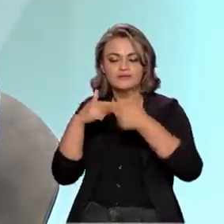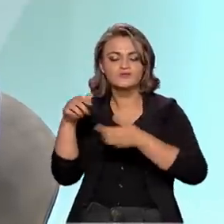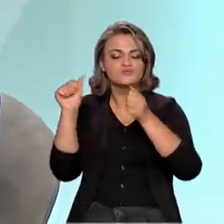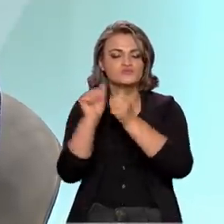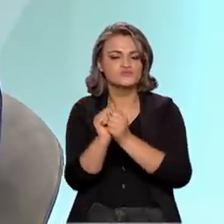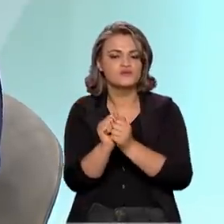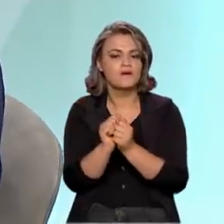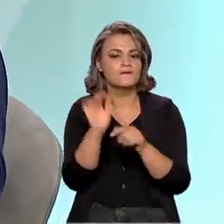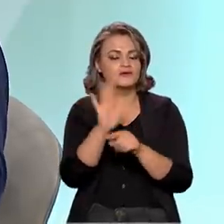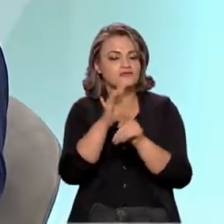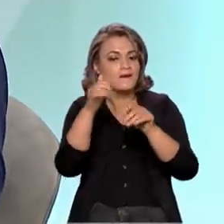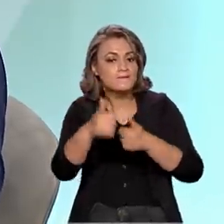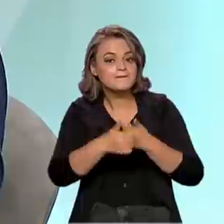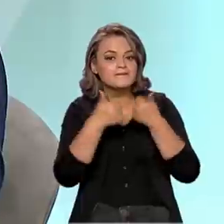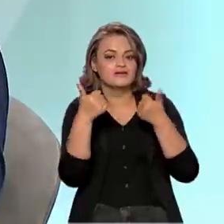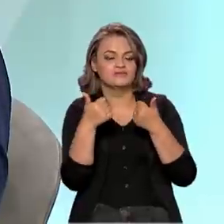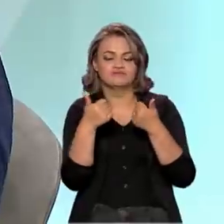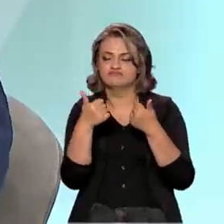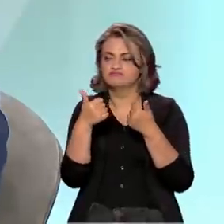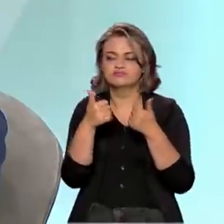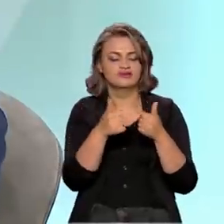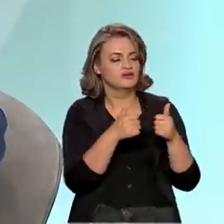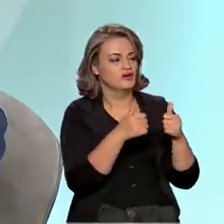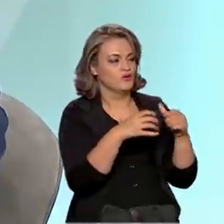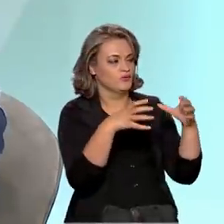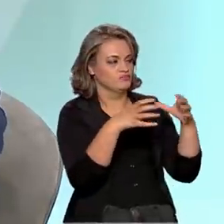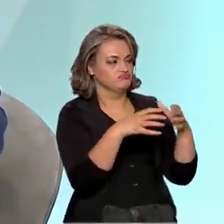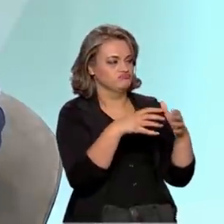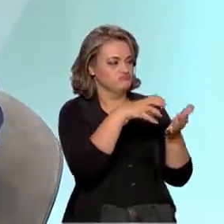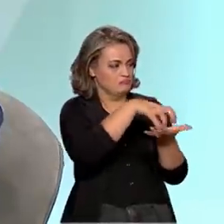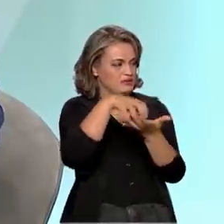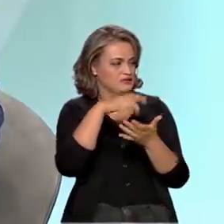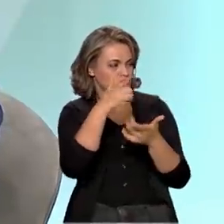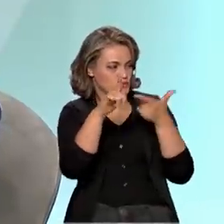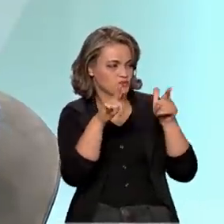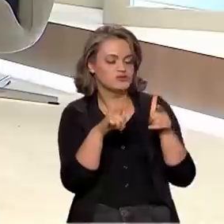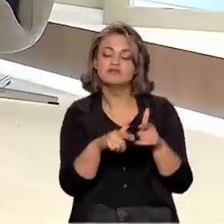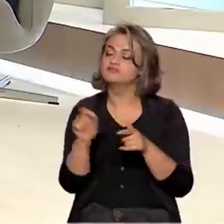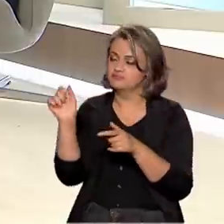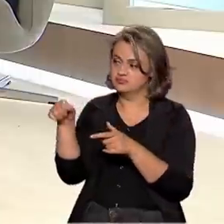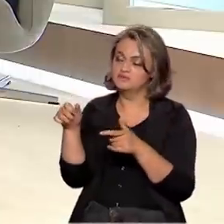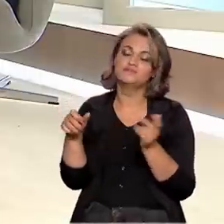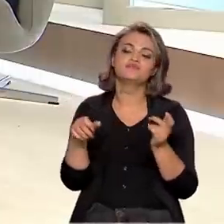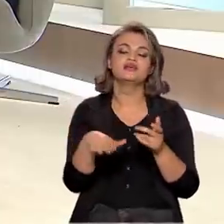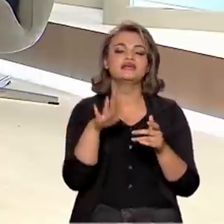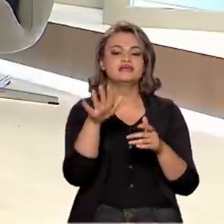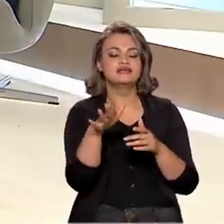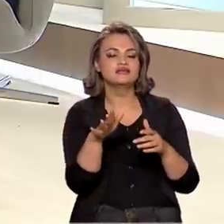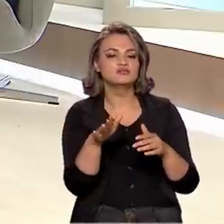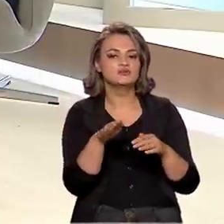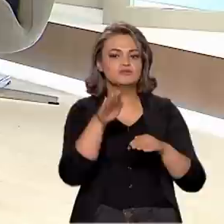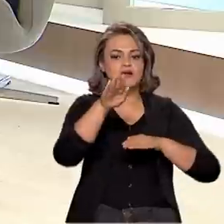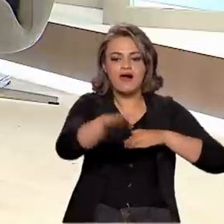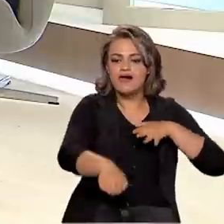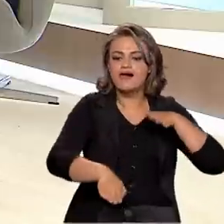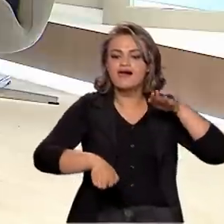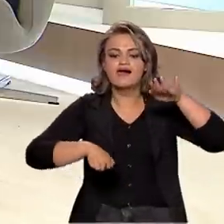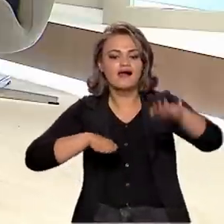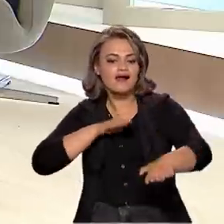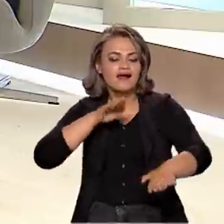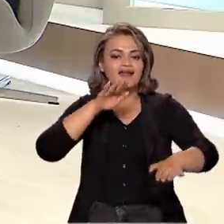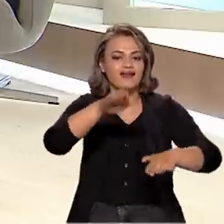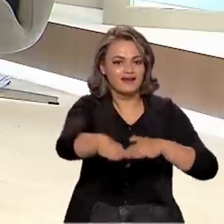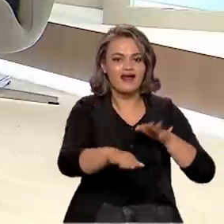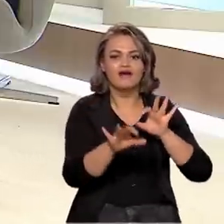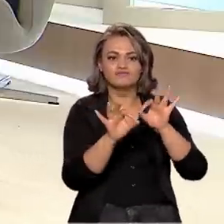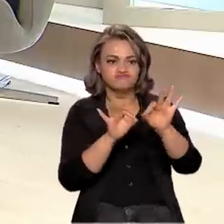melhorando o ambiente de negócios no Brasil. de patentes. Aumentar isso aí. E a gente está andando a passos largos. Isso é importante registrar. A